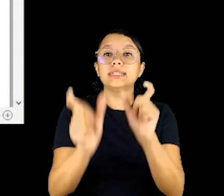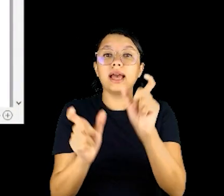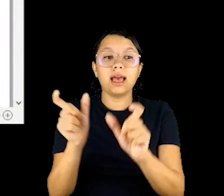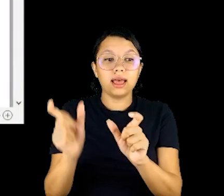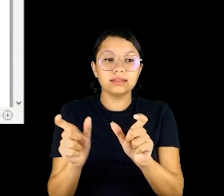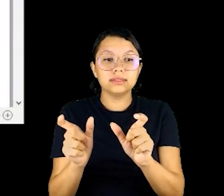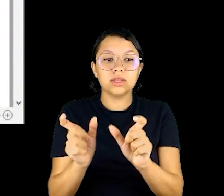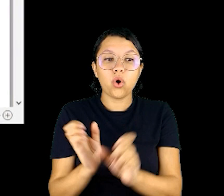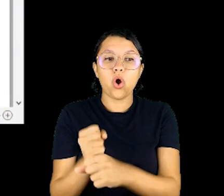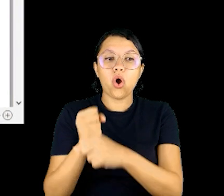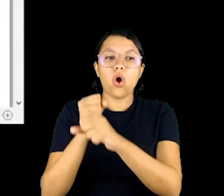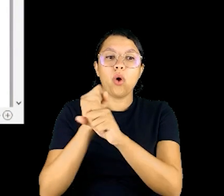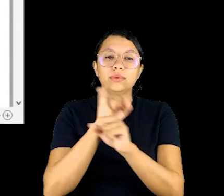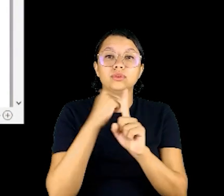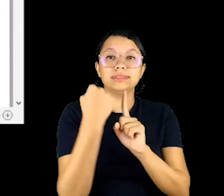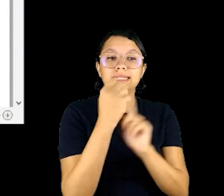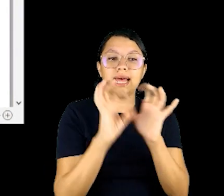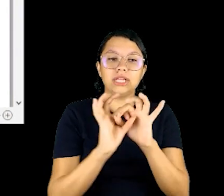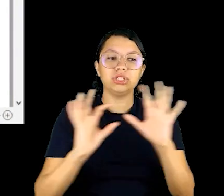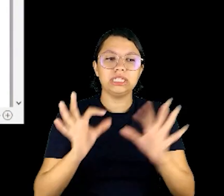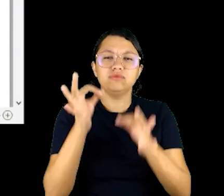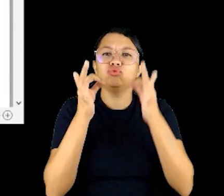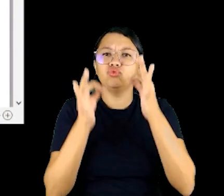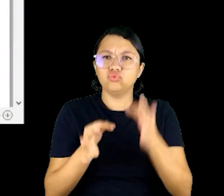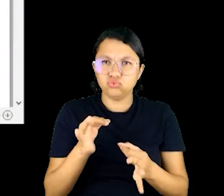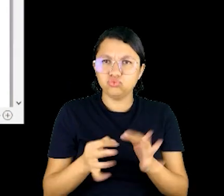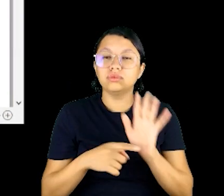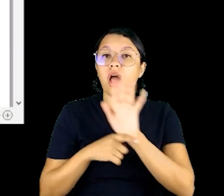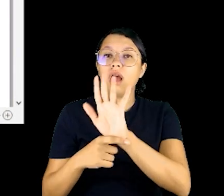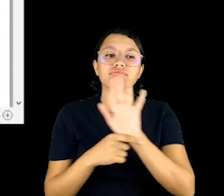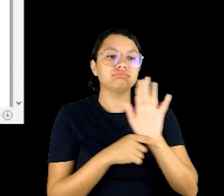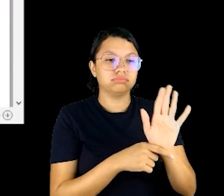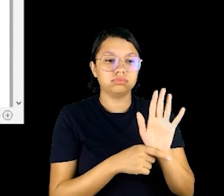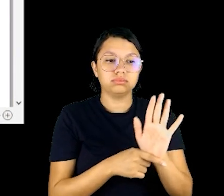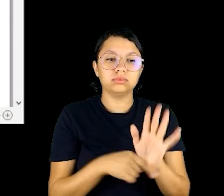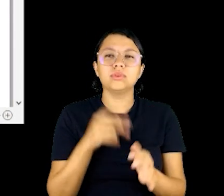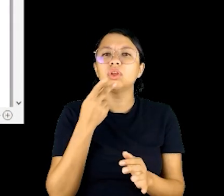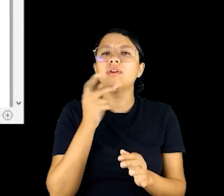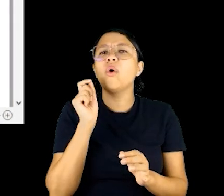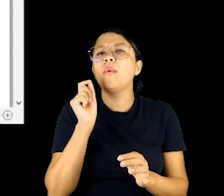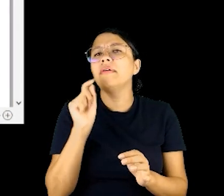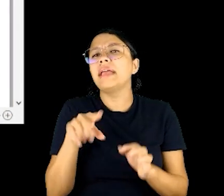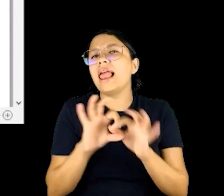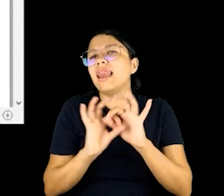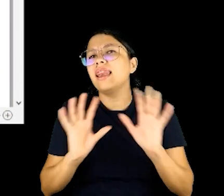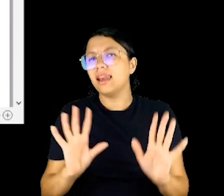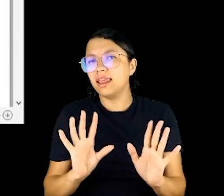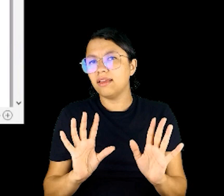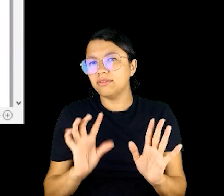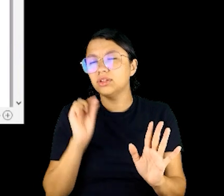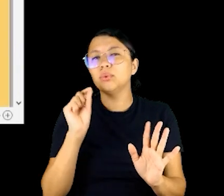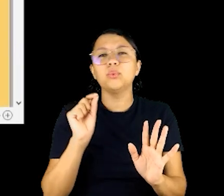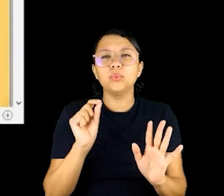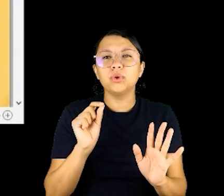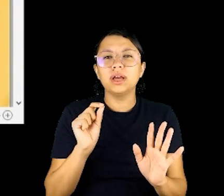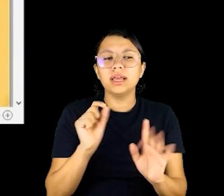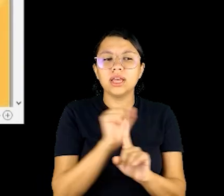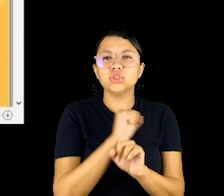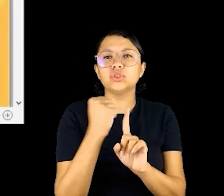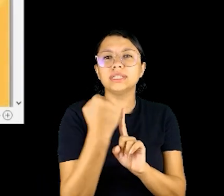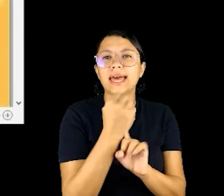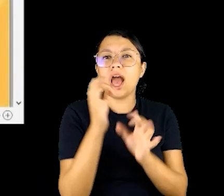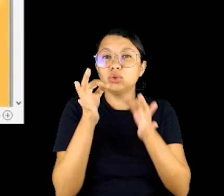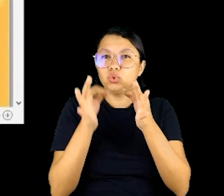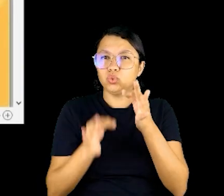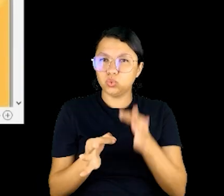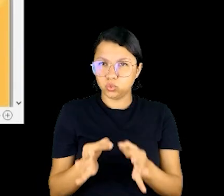de cada um deles, De construir uma sociedade livre, justa, solidária, fala o que é esse livre, fala o que